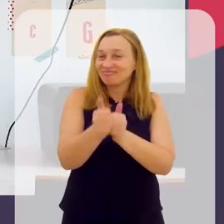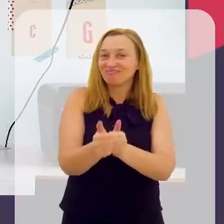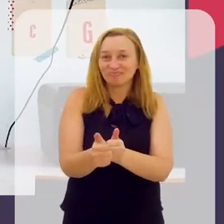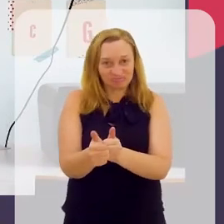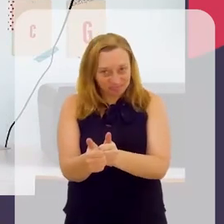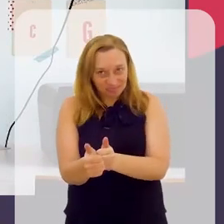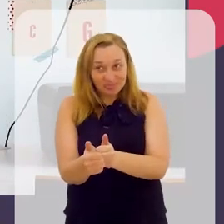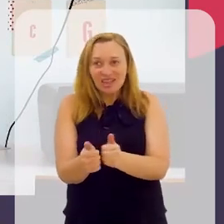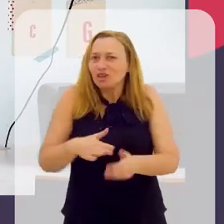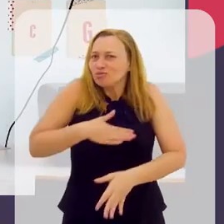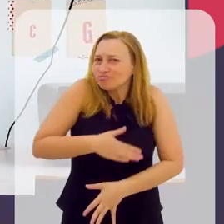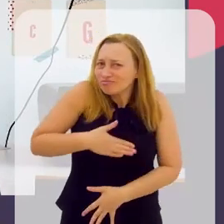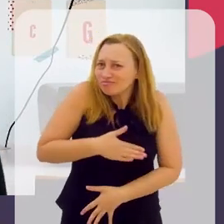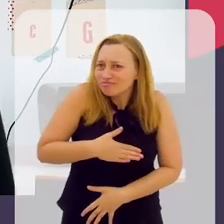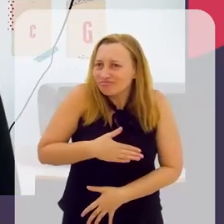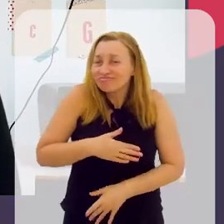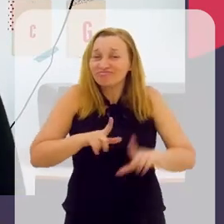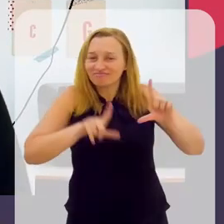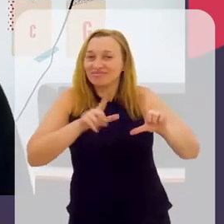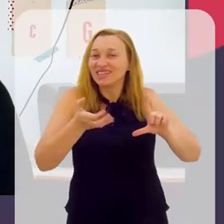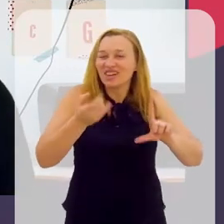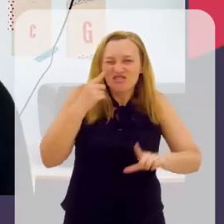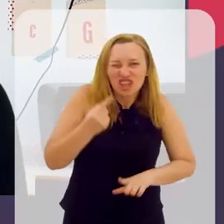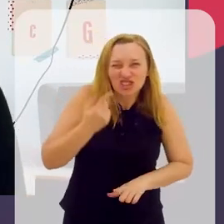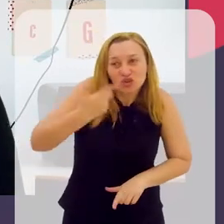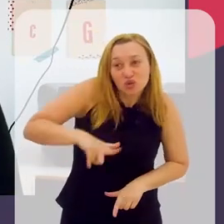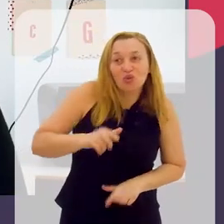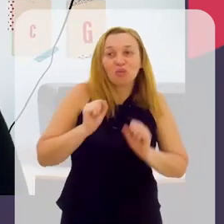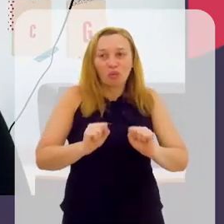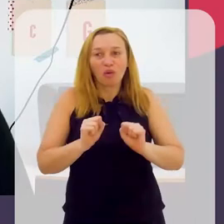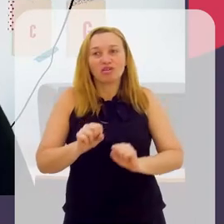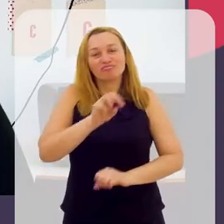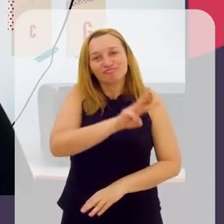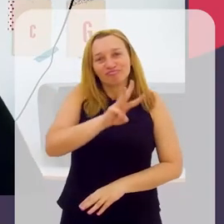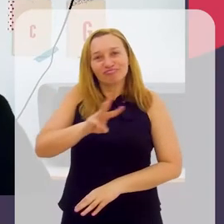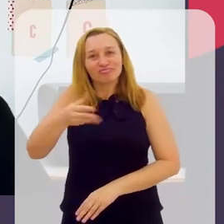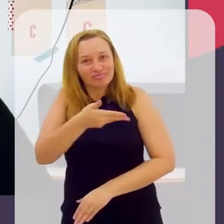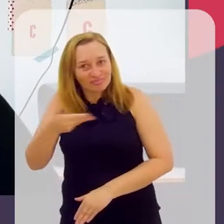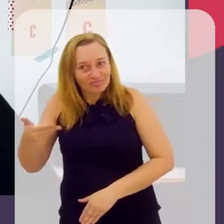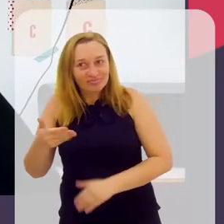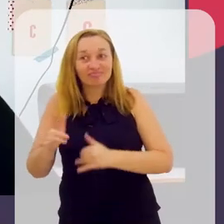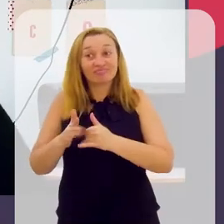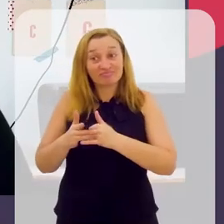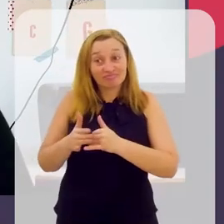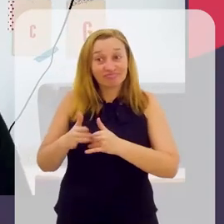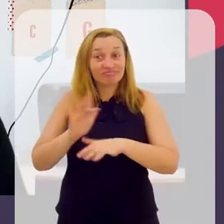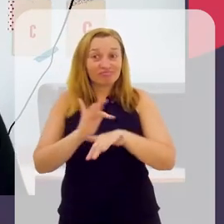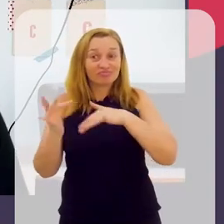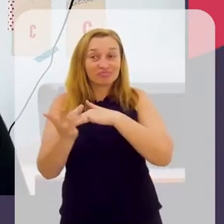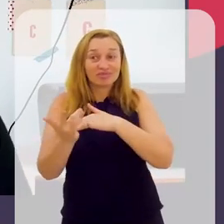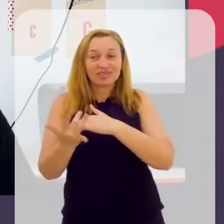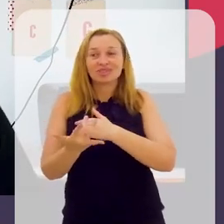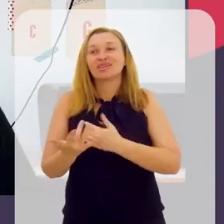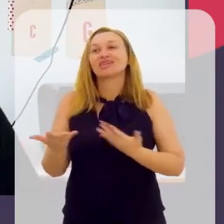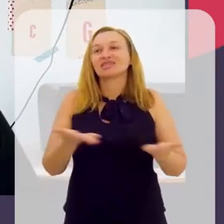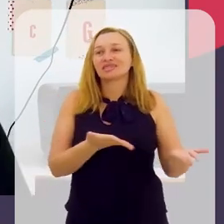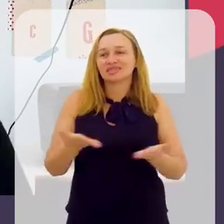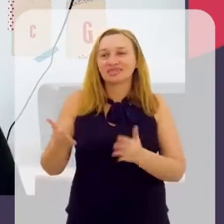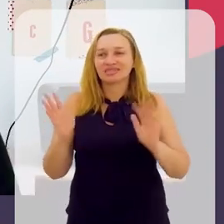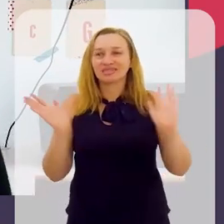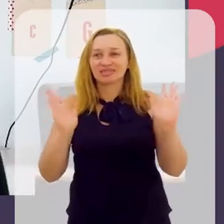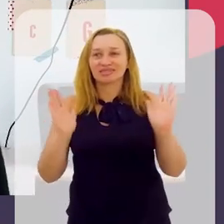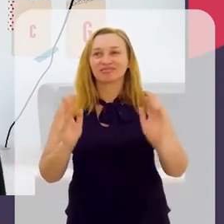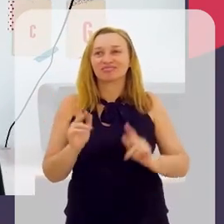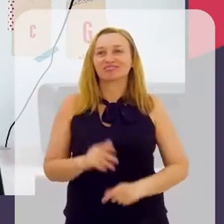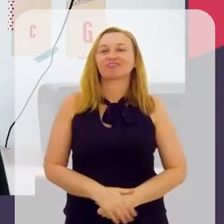nos acompanhou. Se gostou do programa e quiser rever, você pode acessar o nosso canal no YouTube. TV Alerj, o canal do